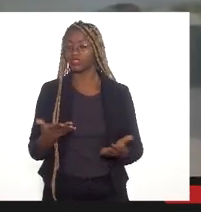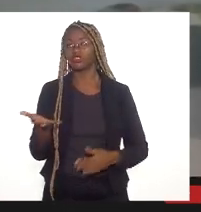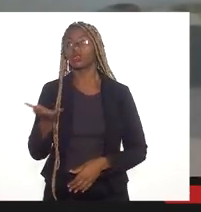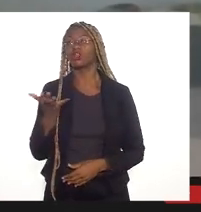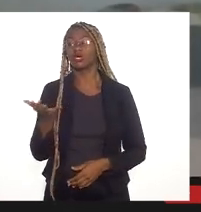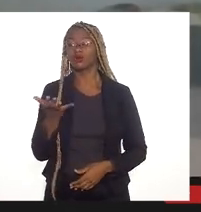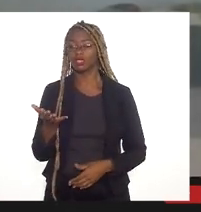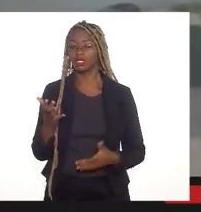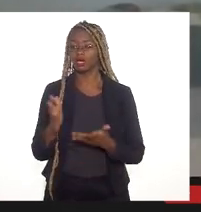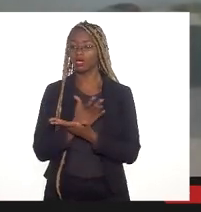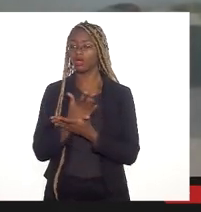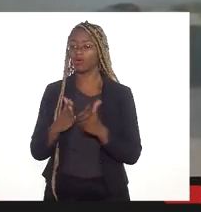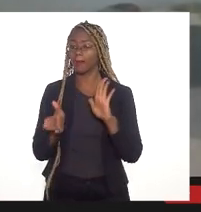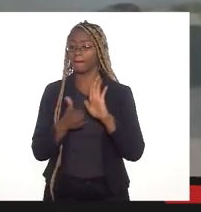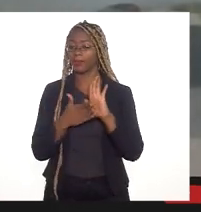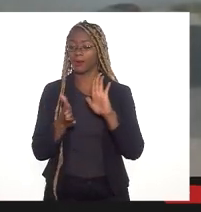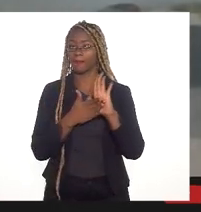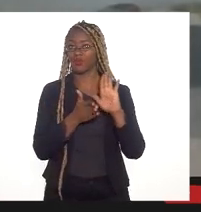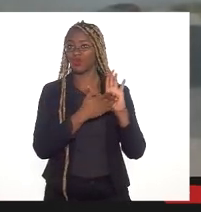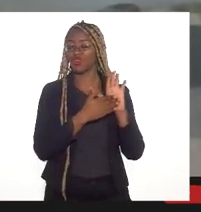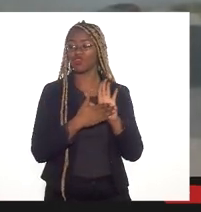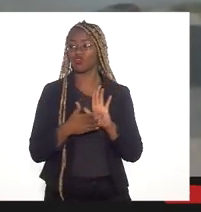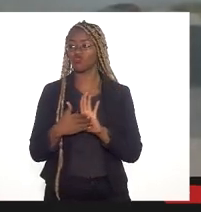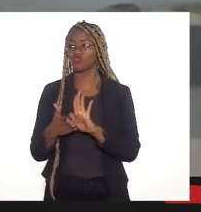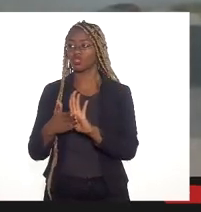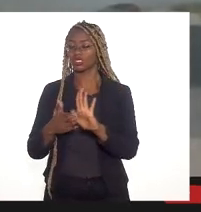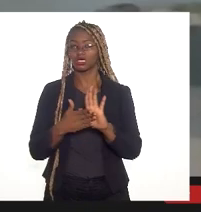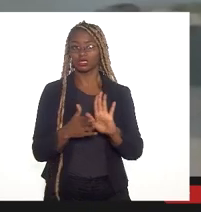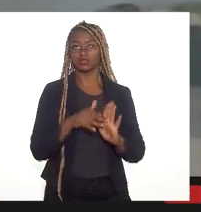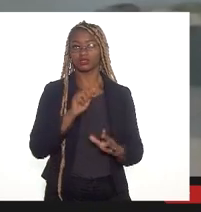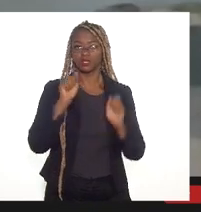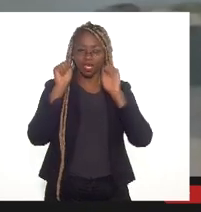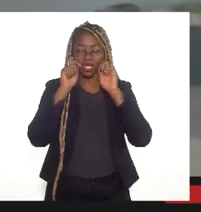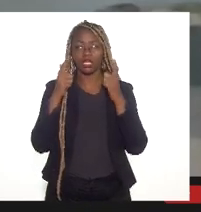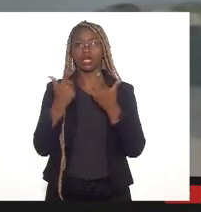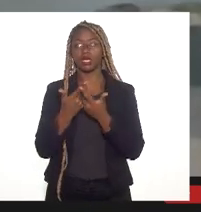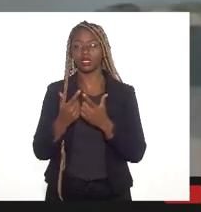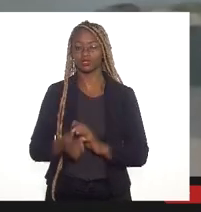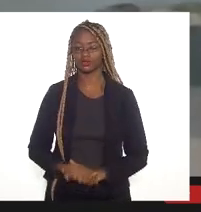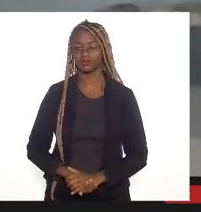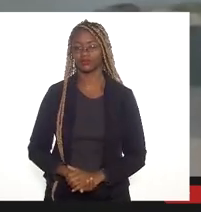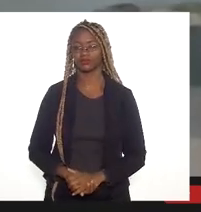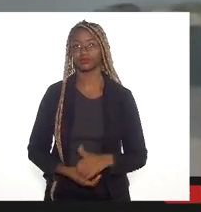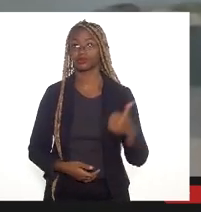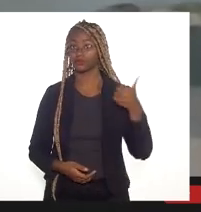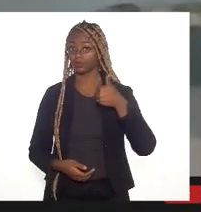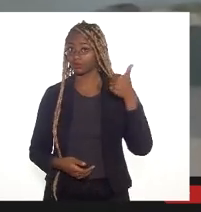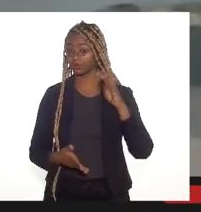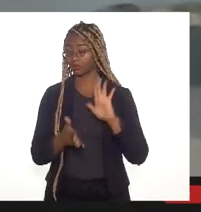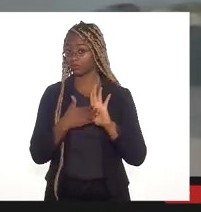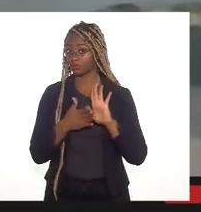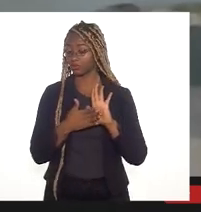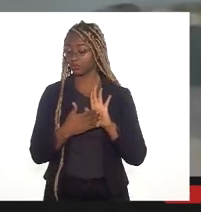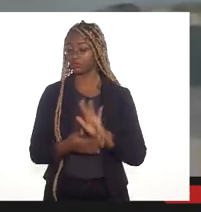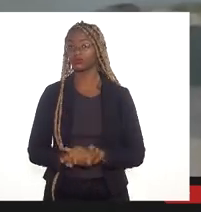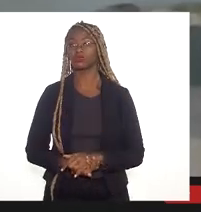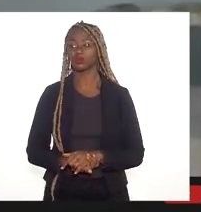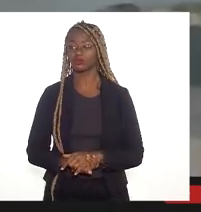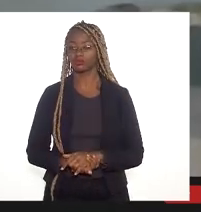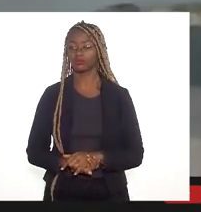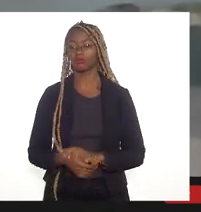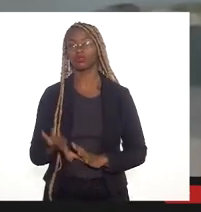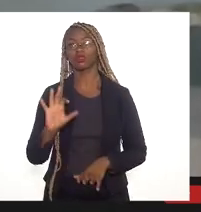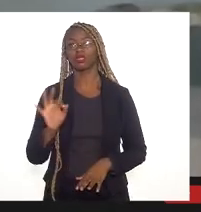algumas propostas aqui à Alerje. A primeira proposta seria